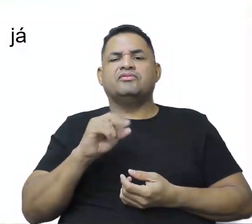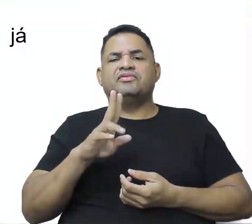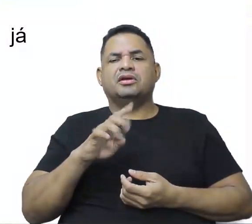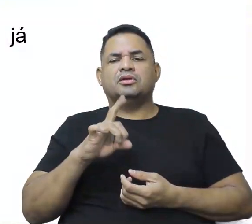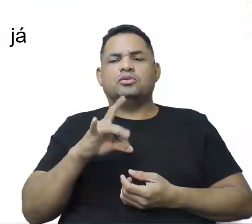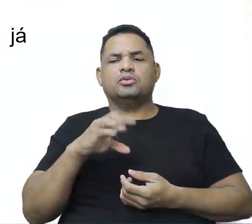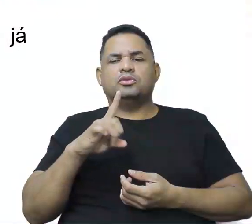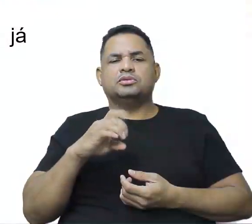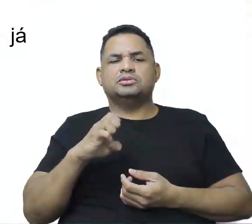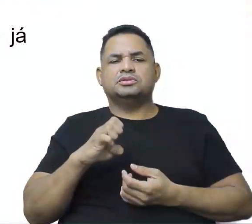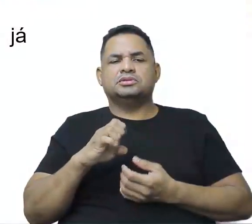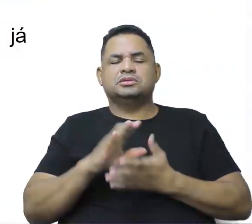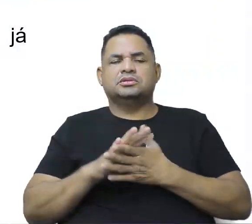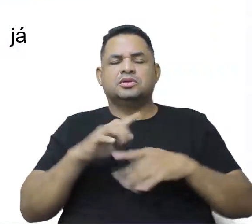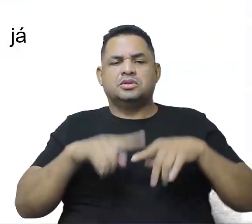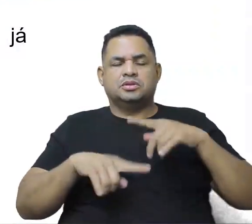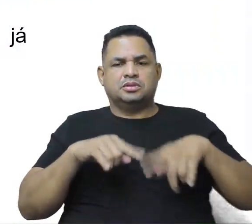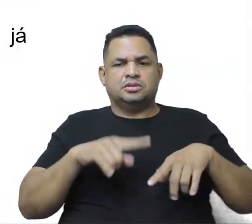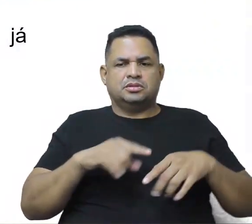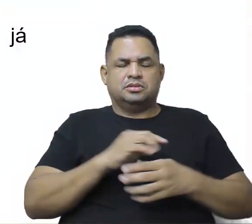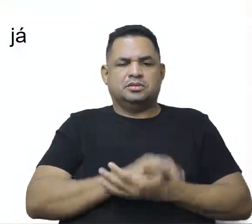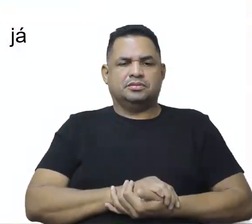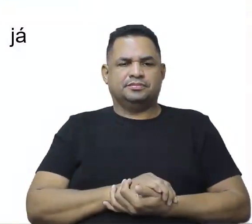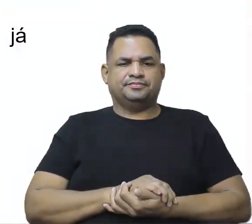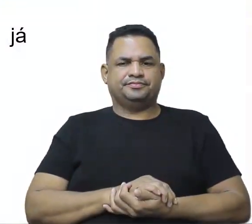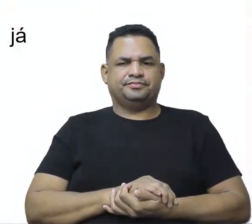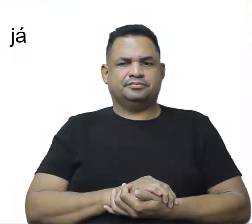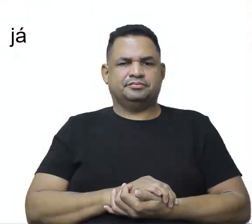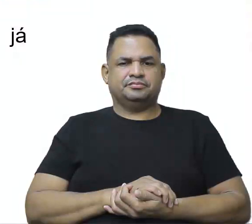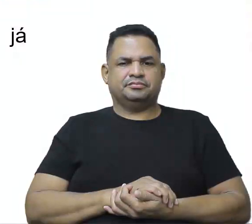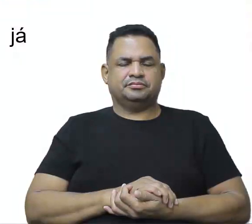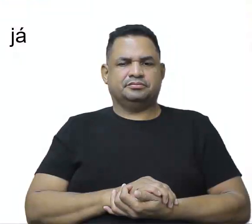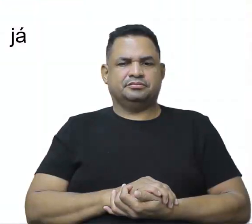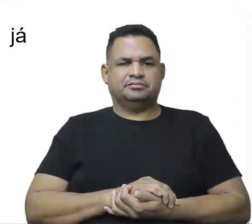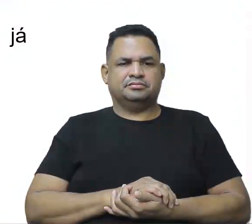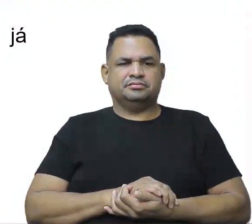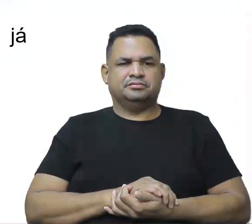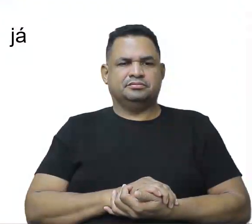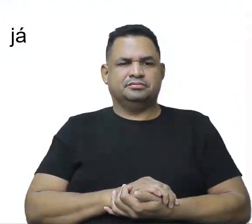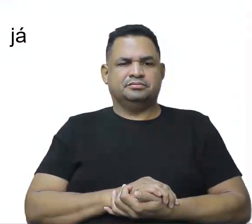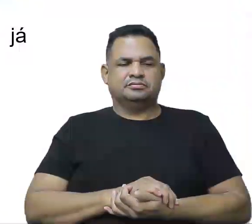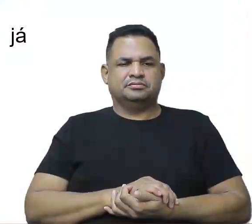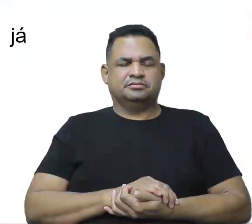dos produtos. É, vamos deixar ela aqui, né?